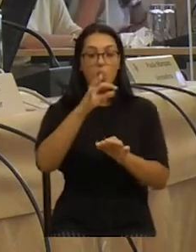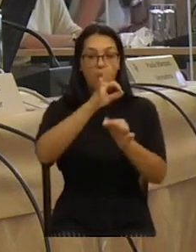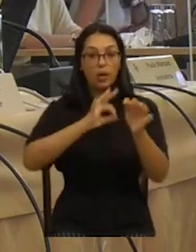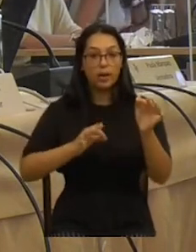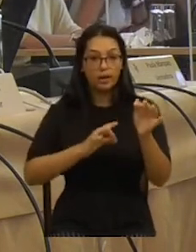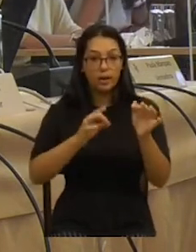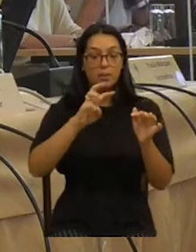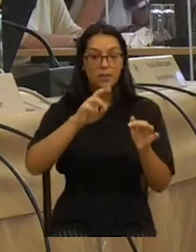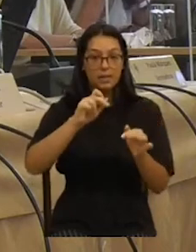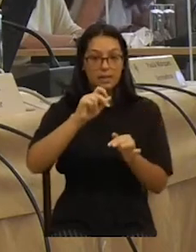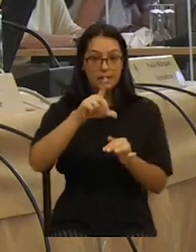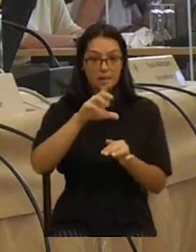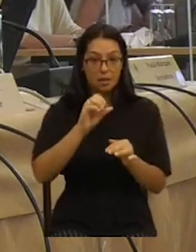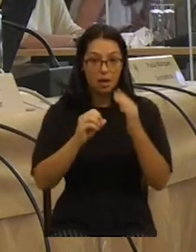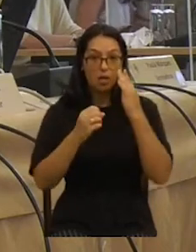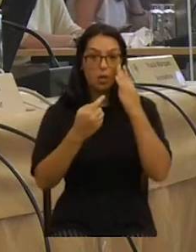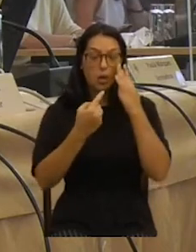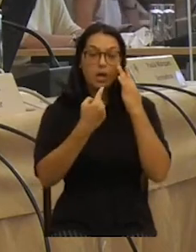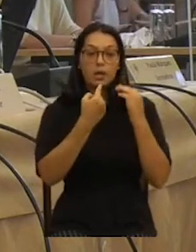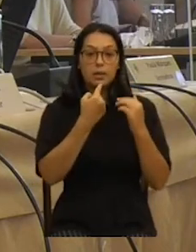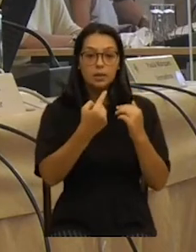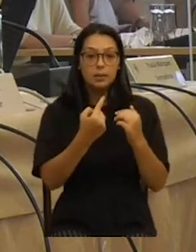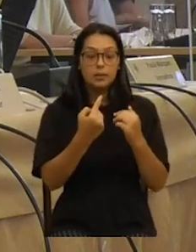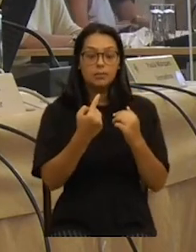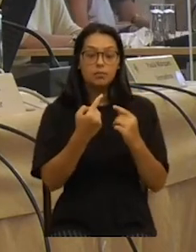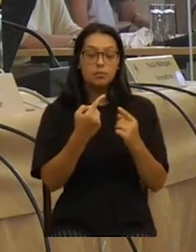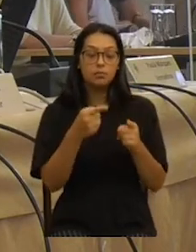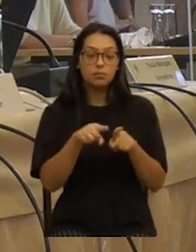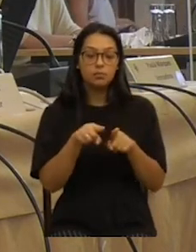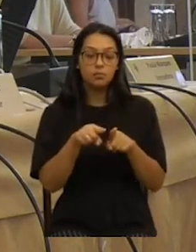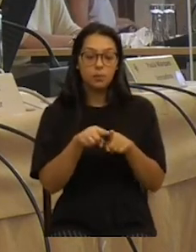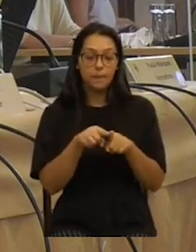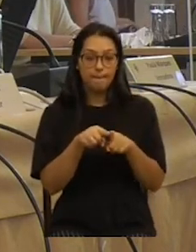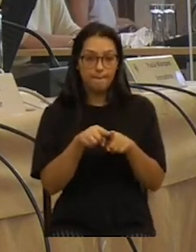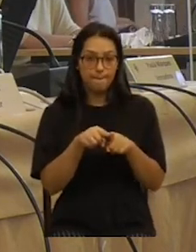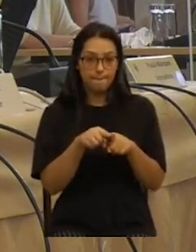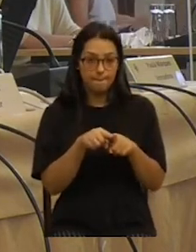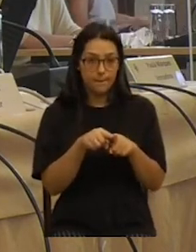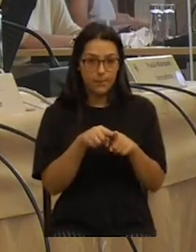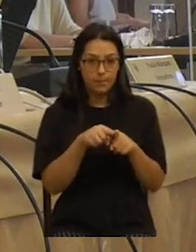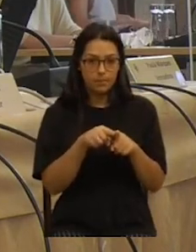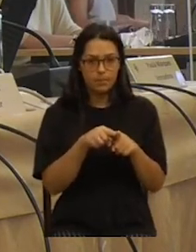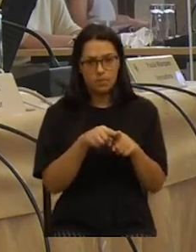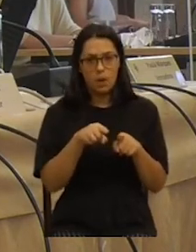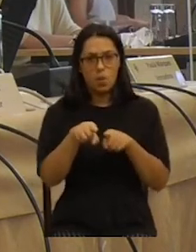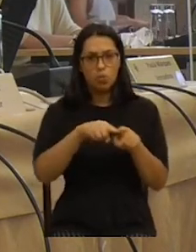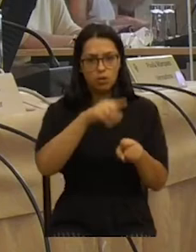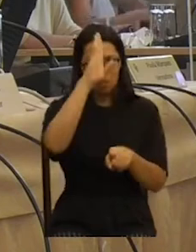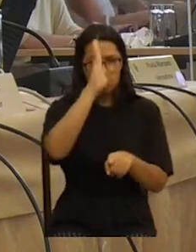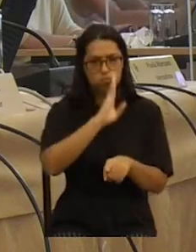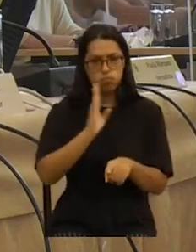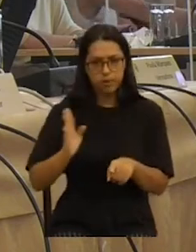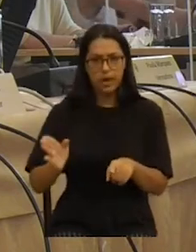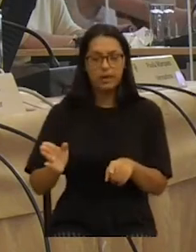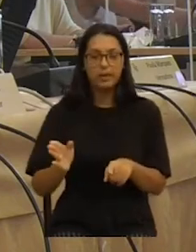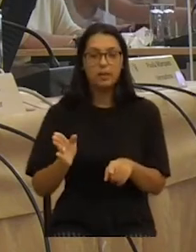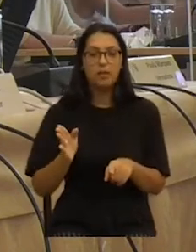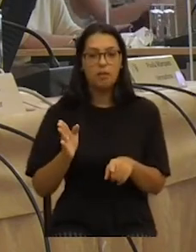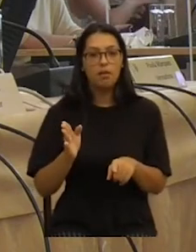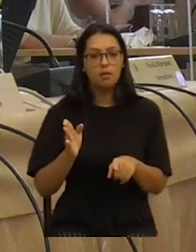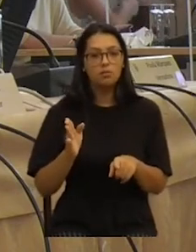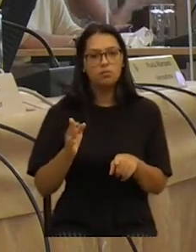deixou-nos como um legado, não só uma prática política, uma longa prática política